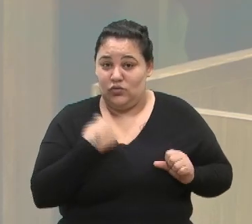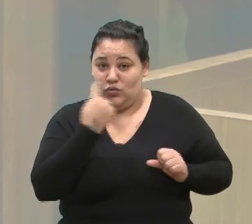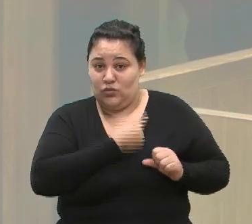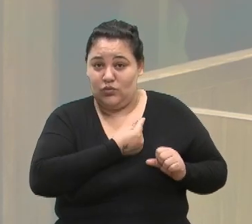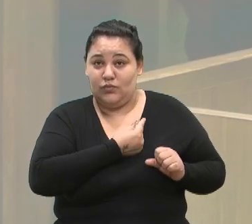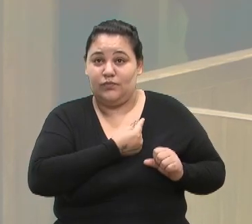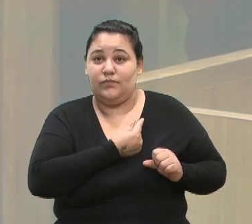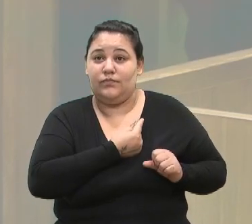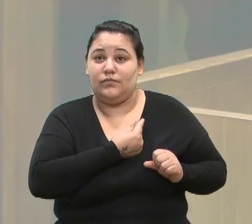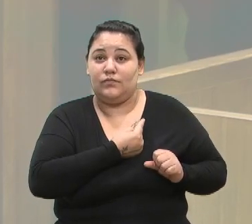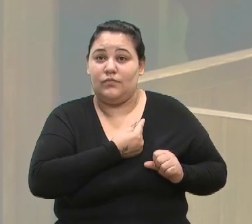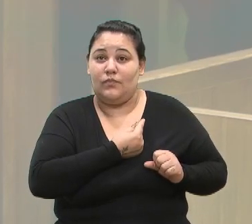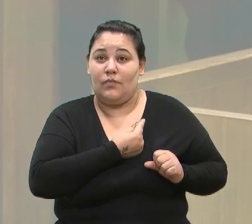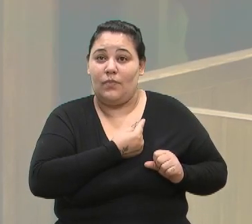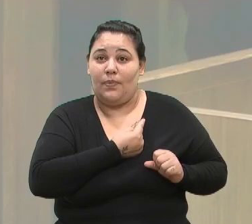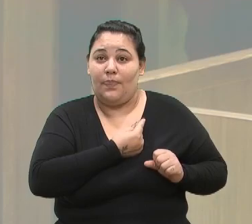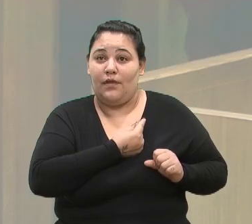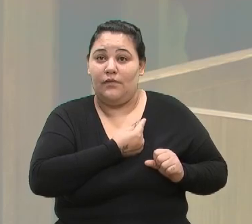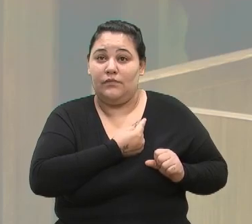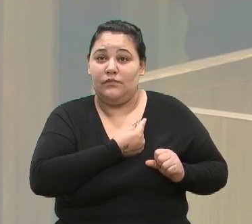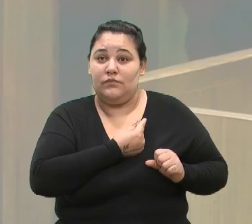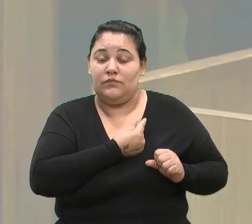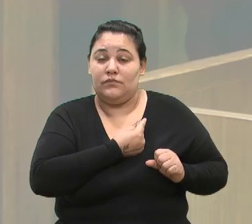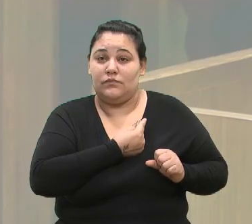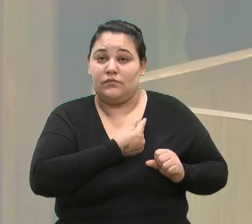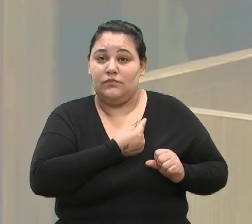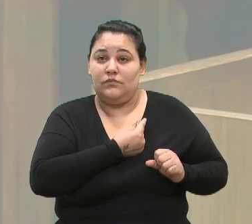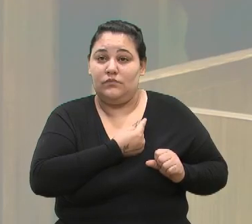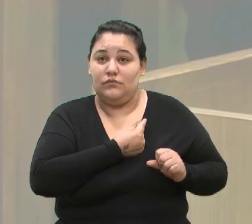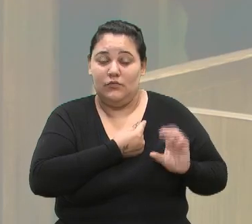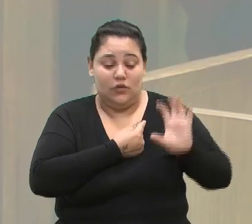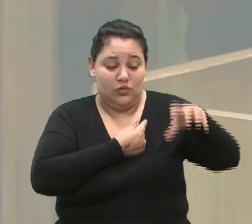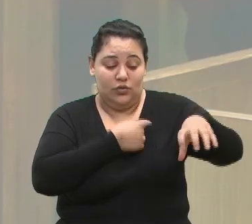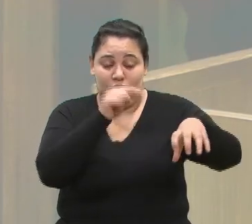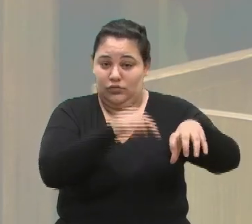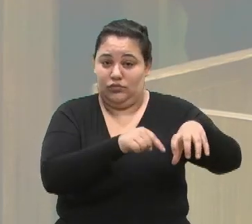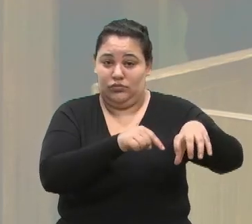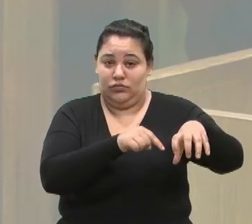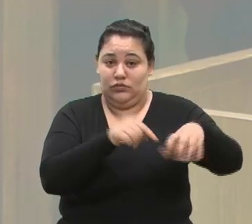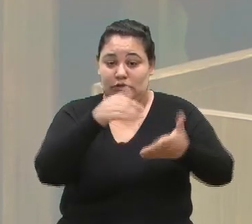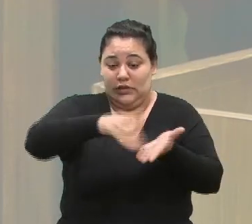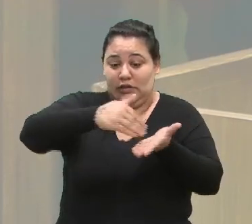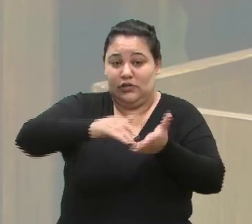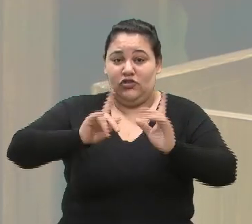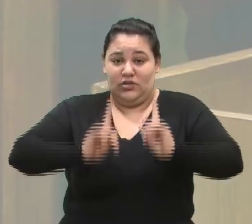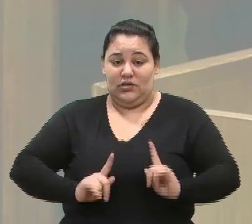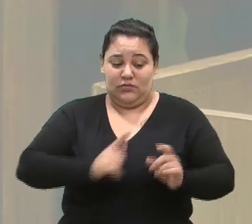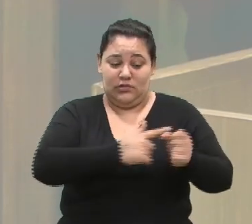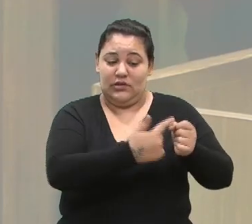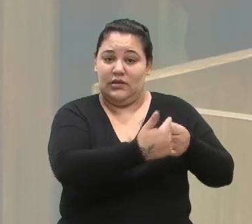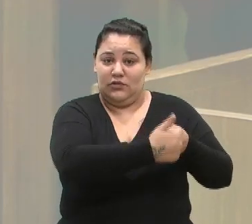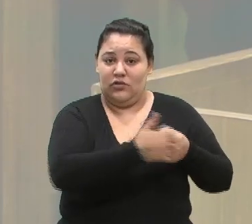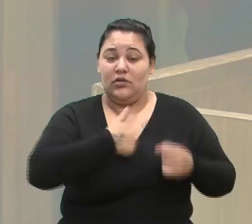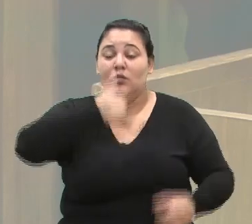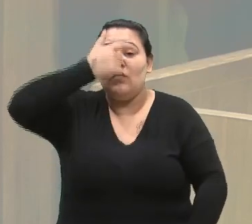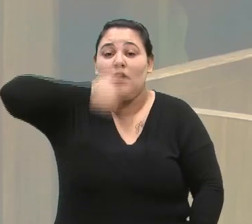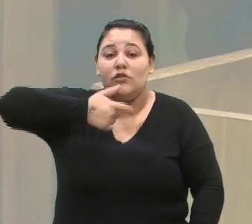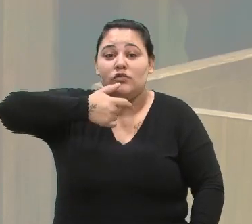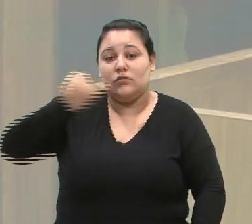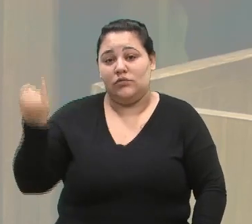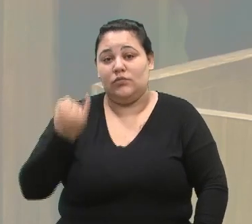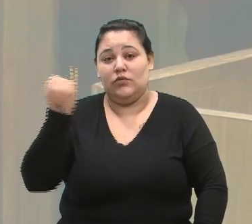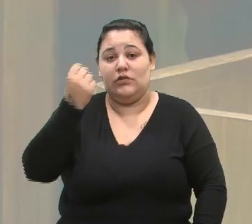parlamento o secretário de gestão da cidade. Eu acho importante, porque nós,